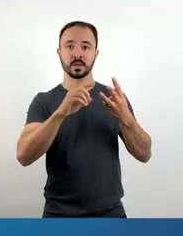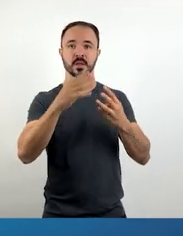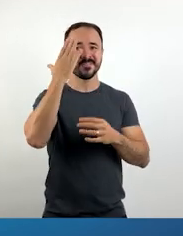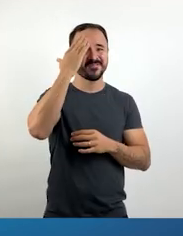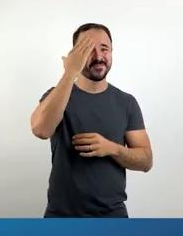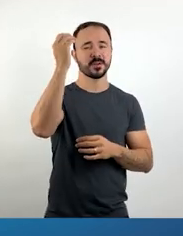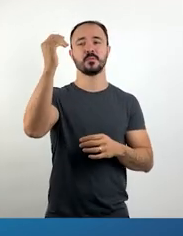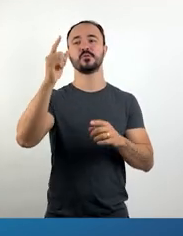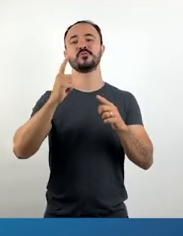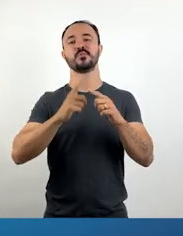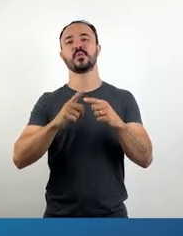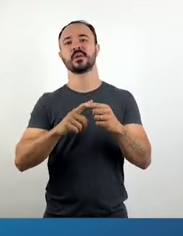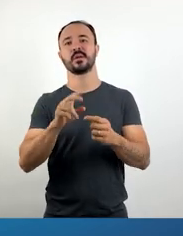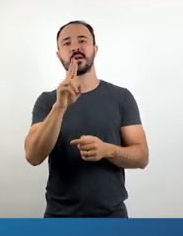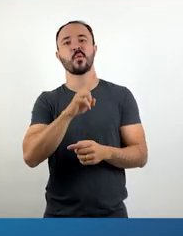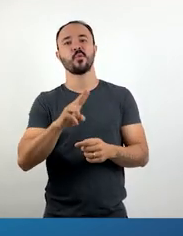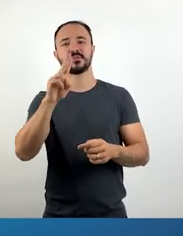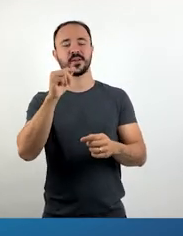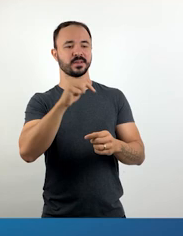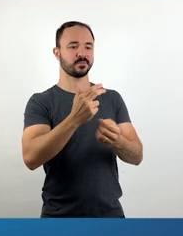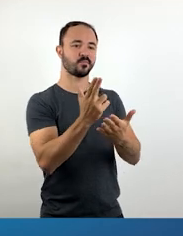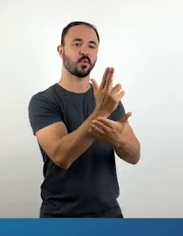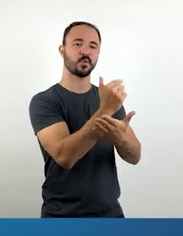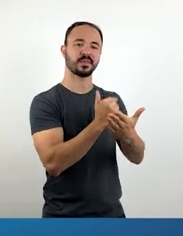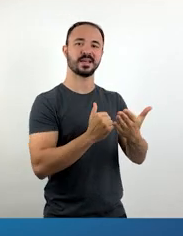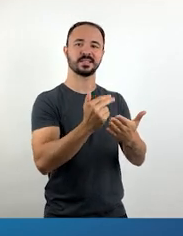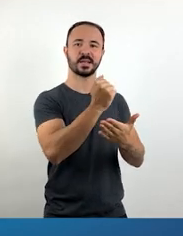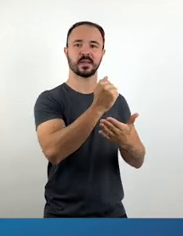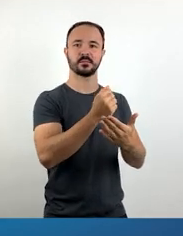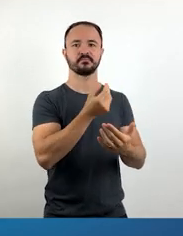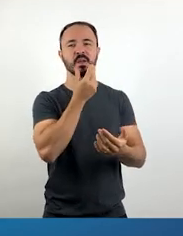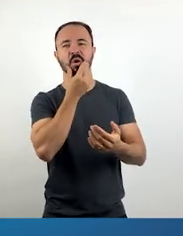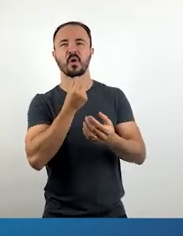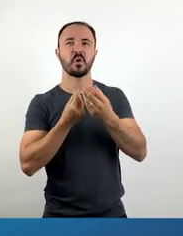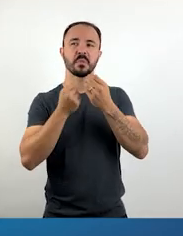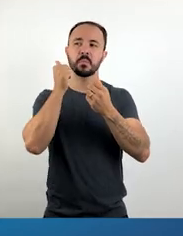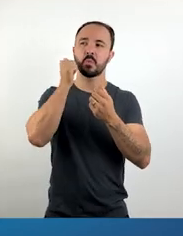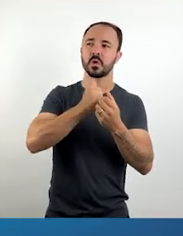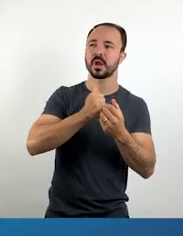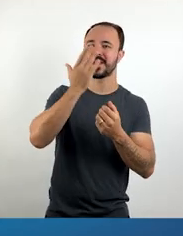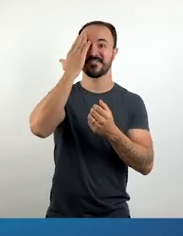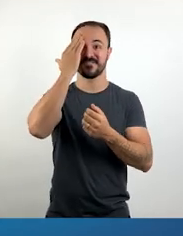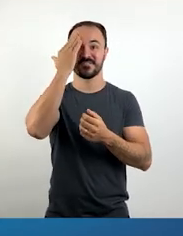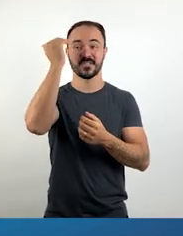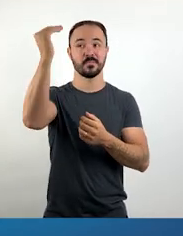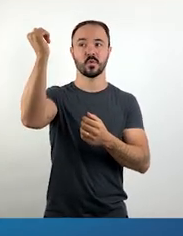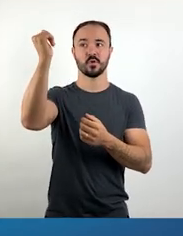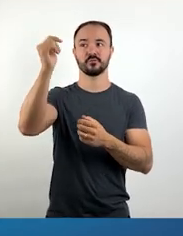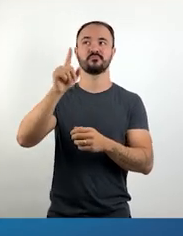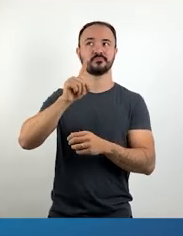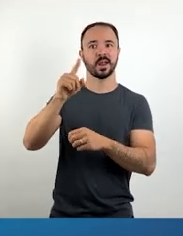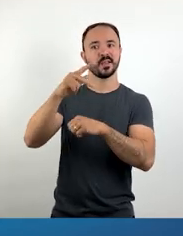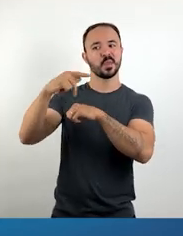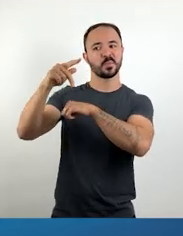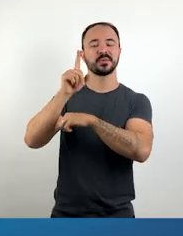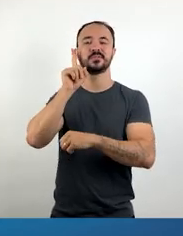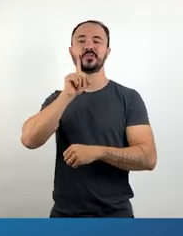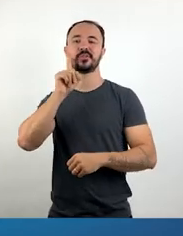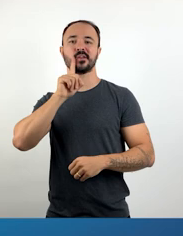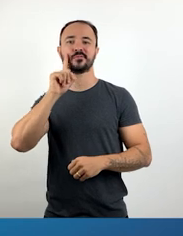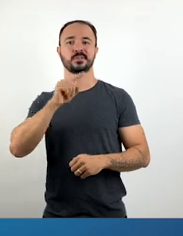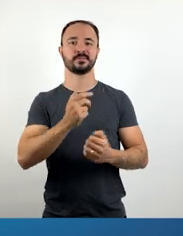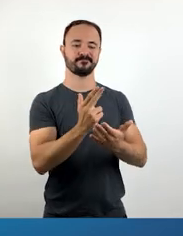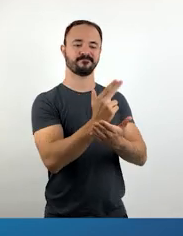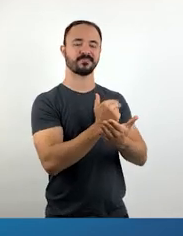cordéis imagens de artistas de Hollywood. Fazendo parte da primeira geração de autores de cordéis, João foi um dos primeiros